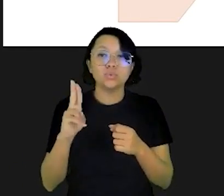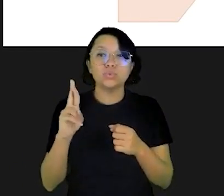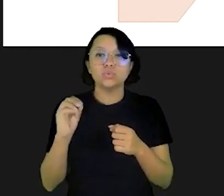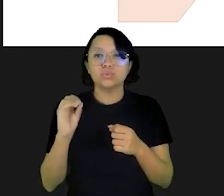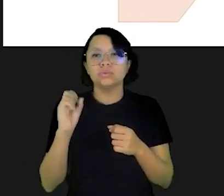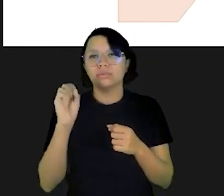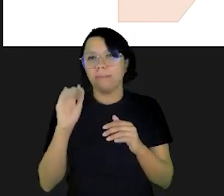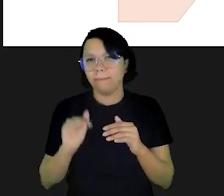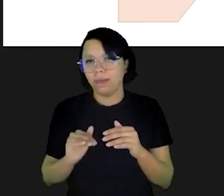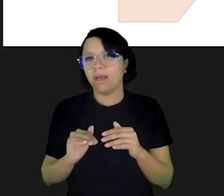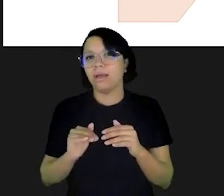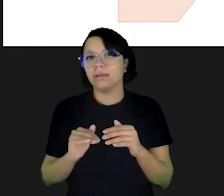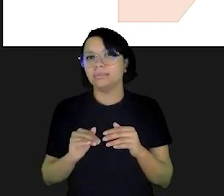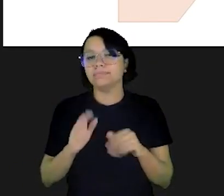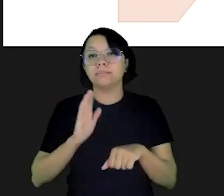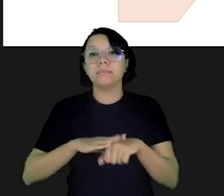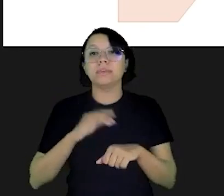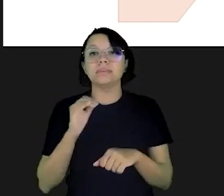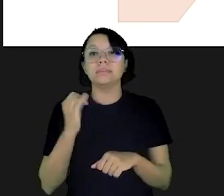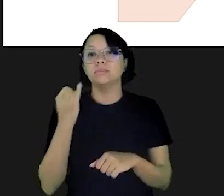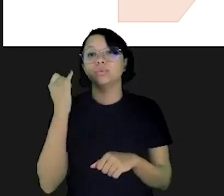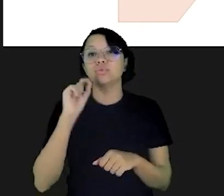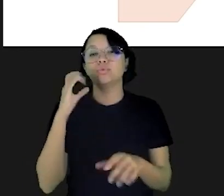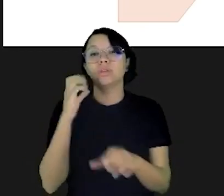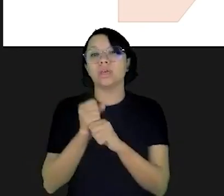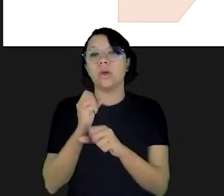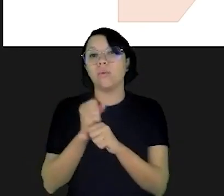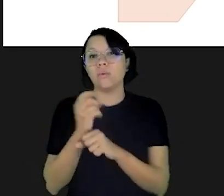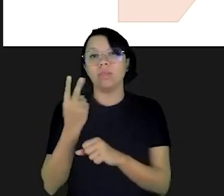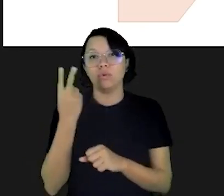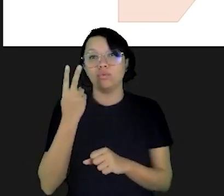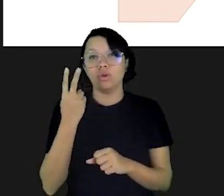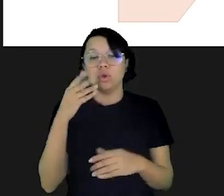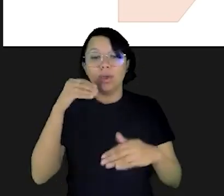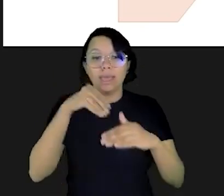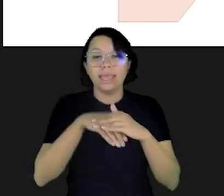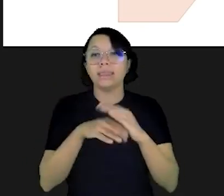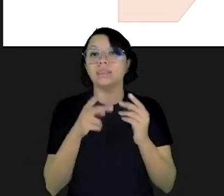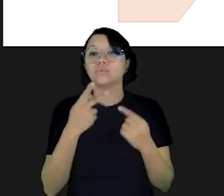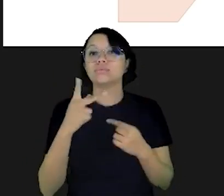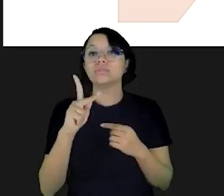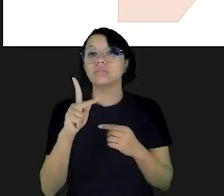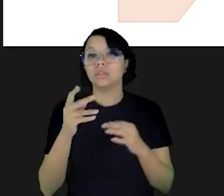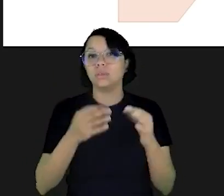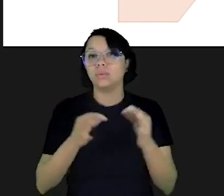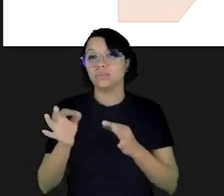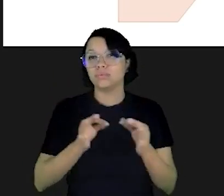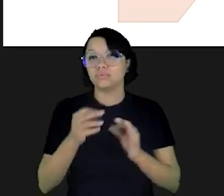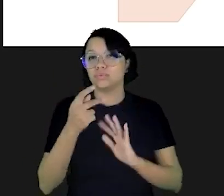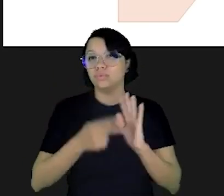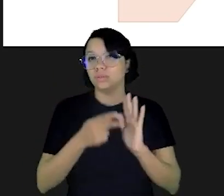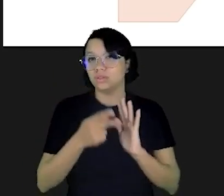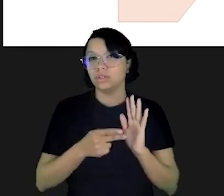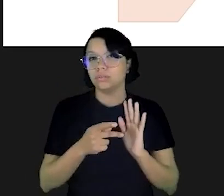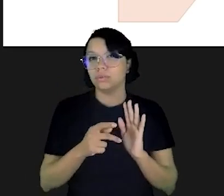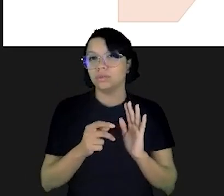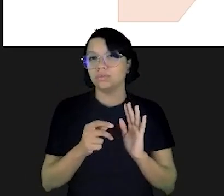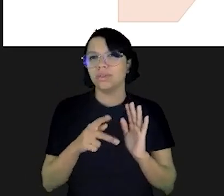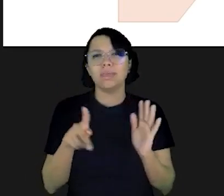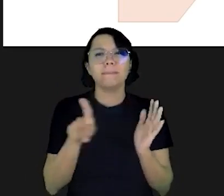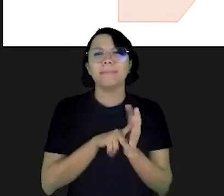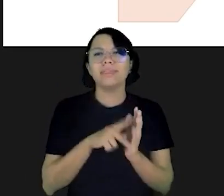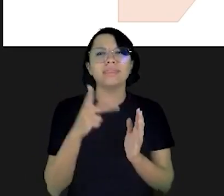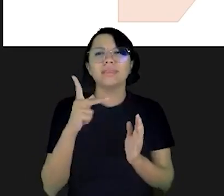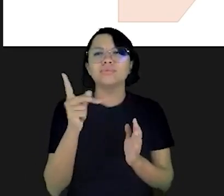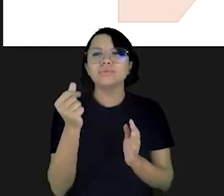se esses juros são baixos mesmo agora mais importante do que simplesmente calcular o valor é entre no seu processo de planejamento e